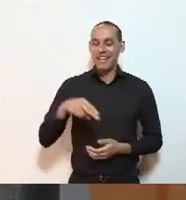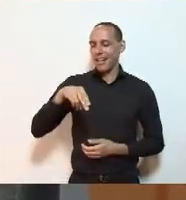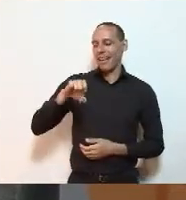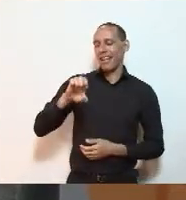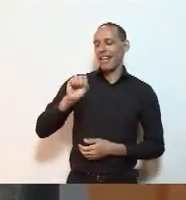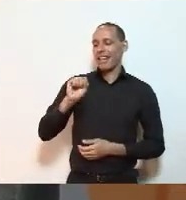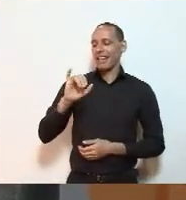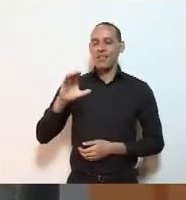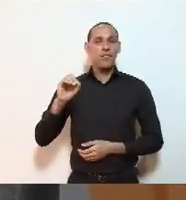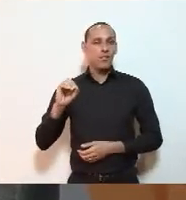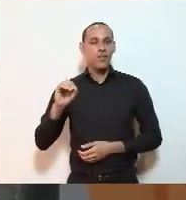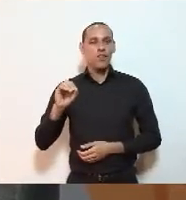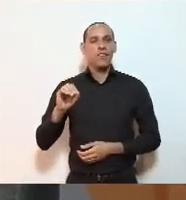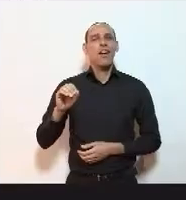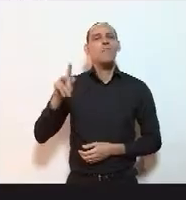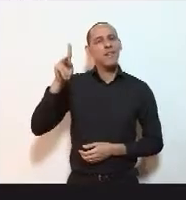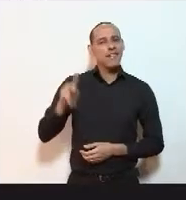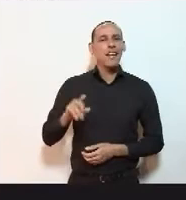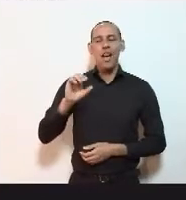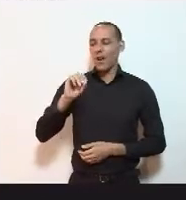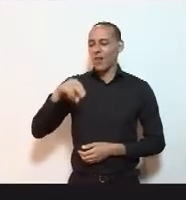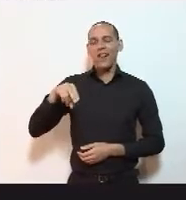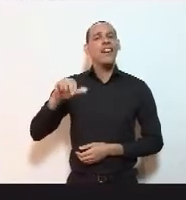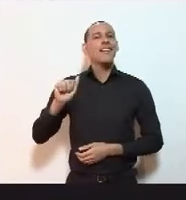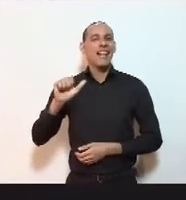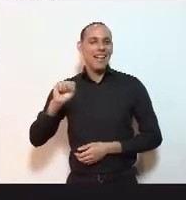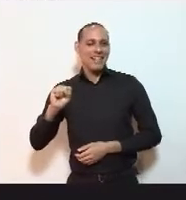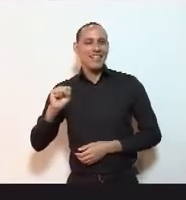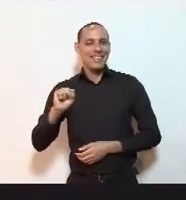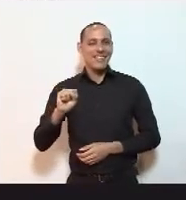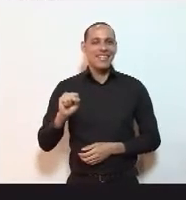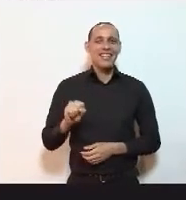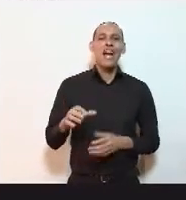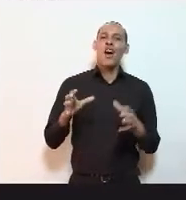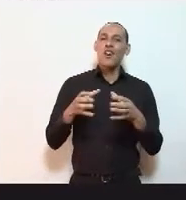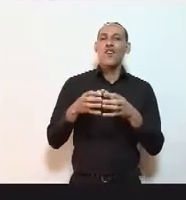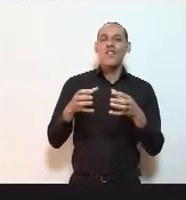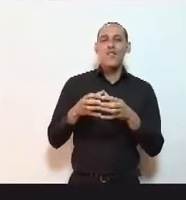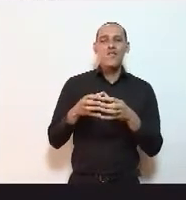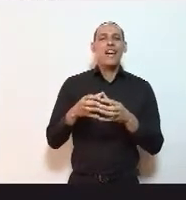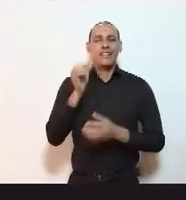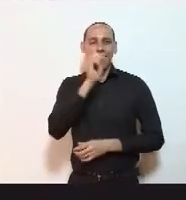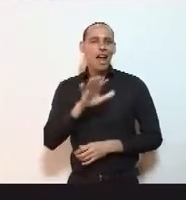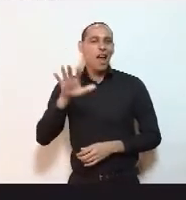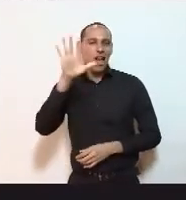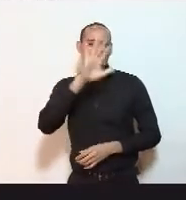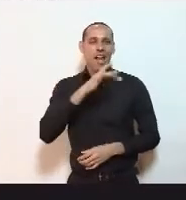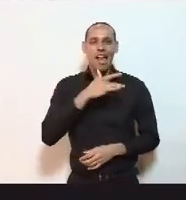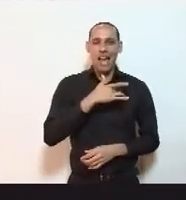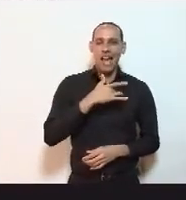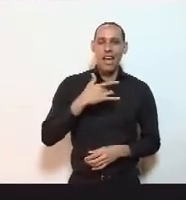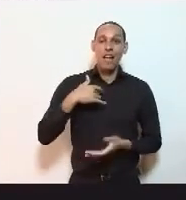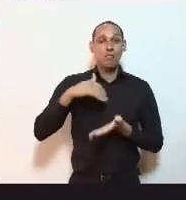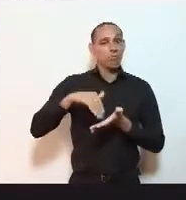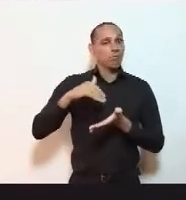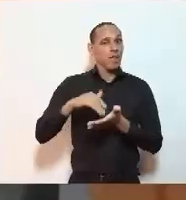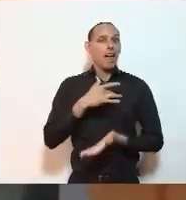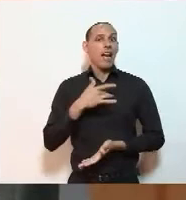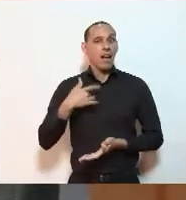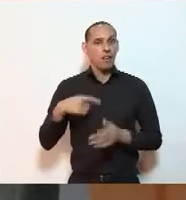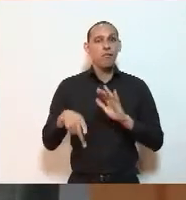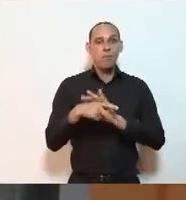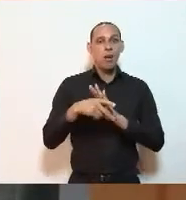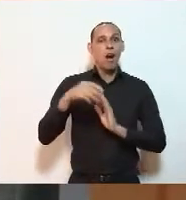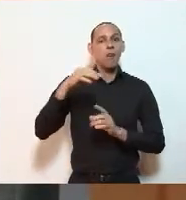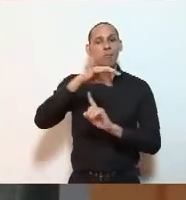Fernandes, presidente do CONAS, Conselho Nacional de Secretários de Saúde, secretário de Saúde do